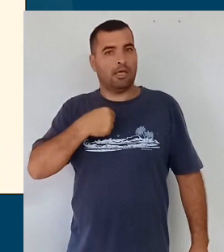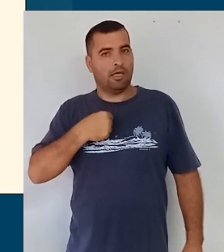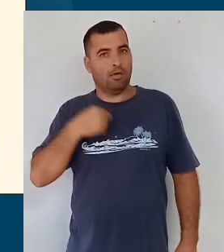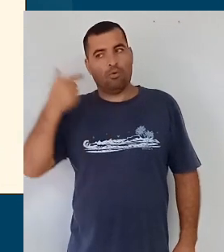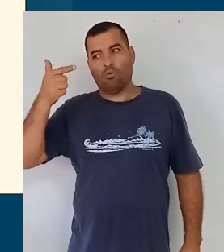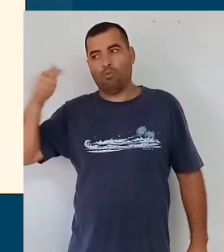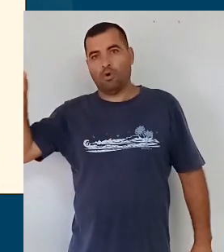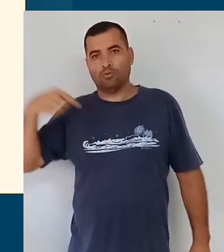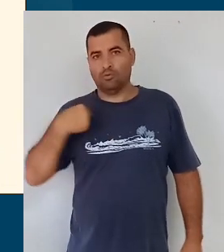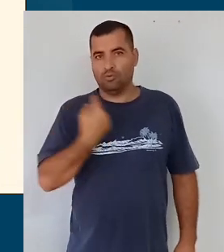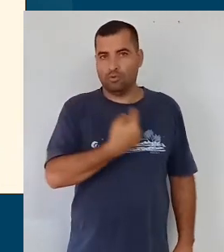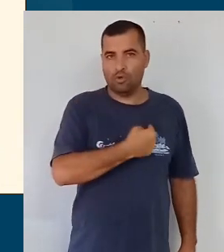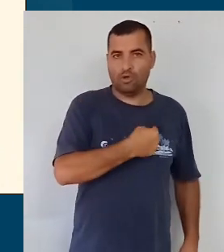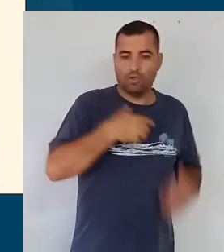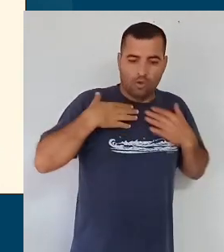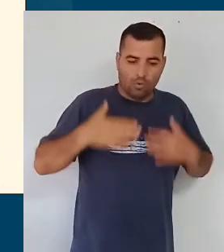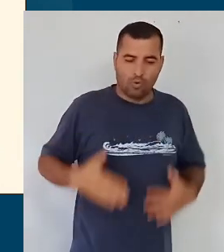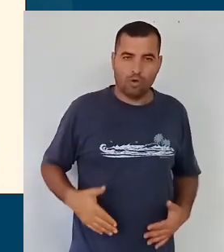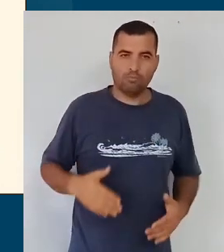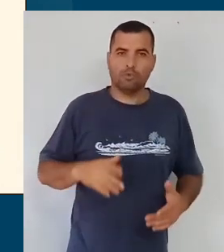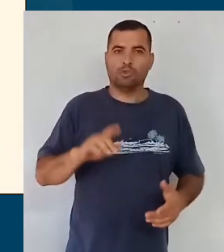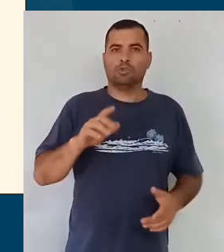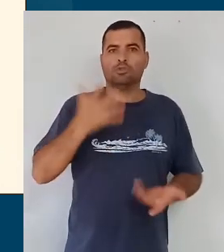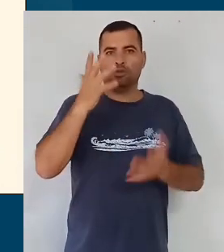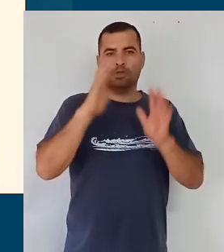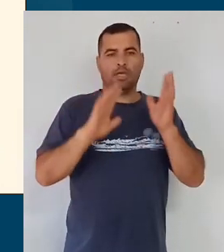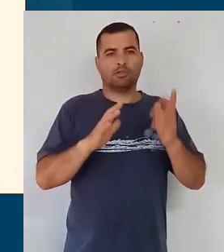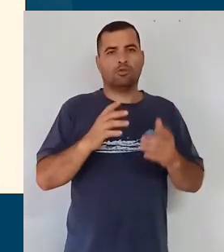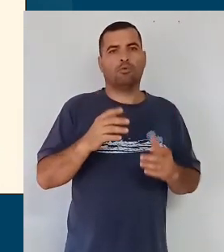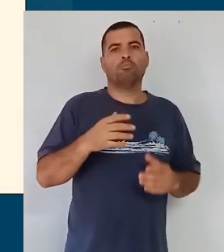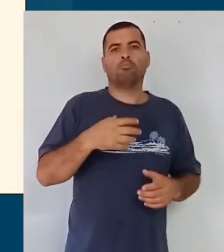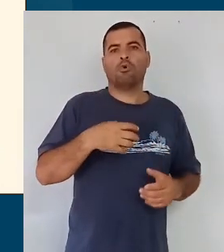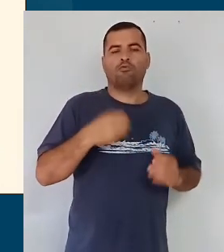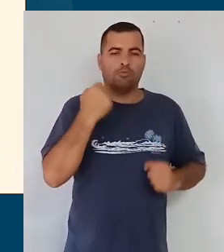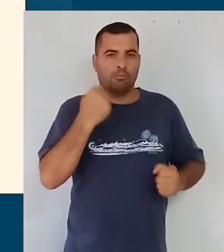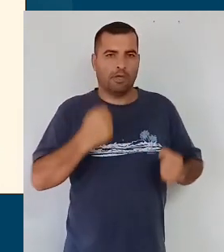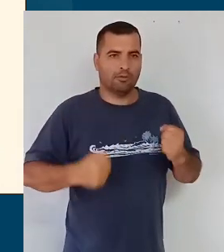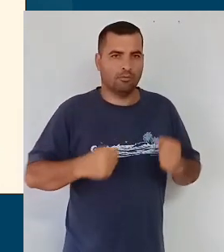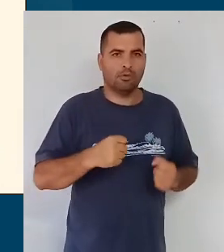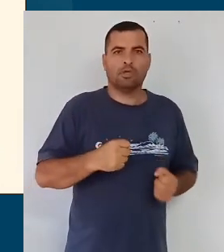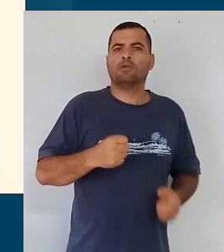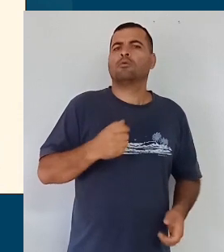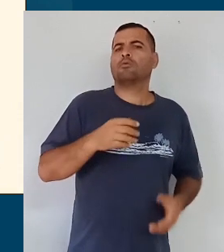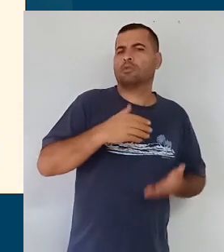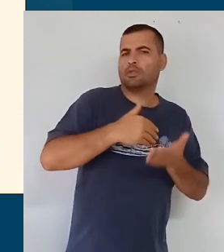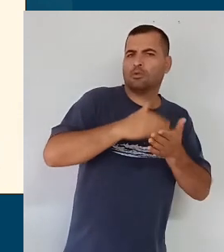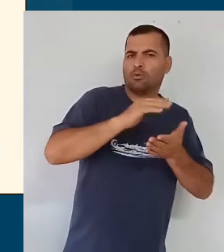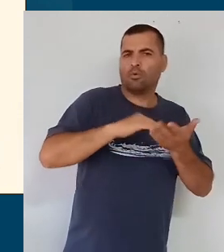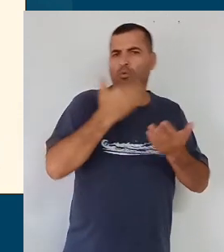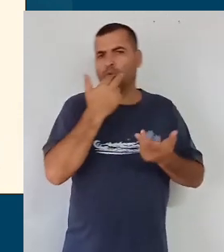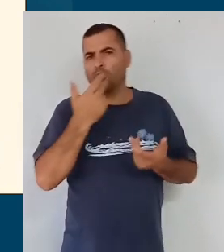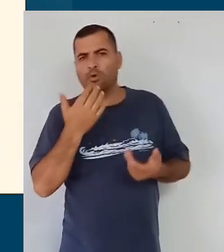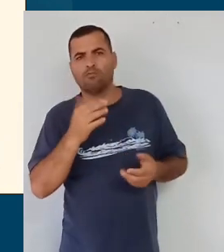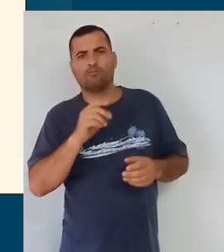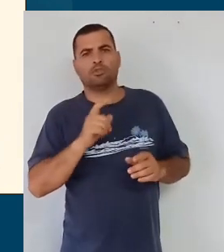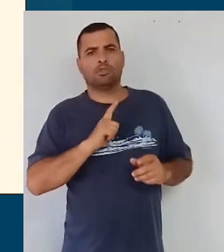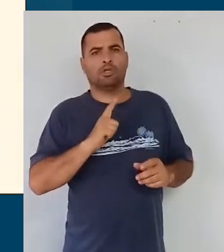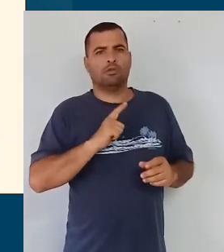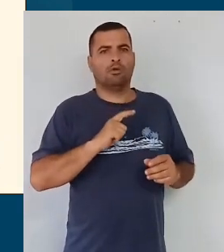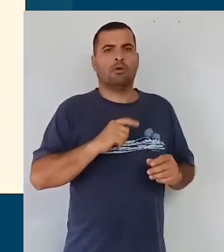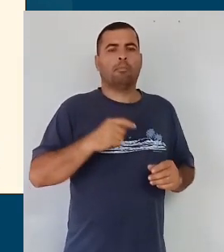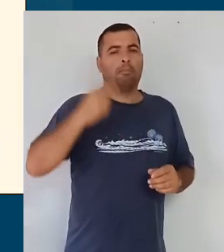outro e nós, o corpo, os gestos e movimentos, os traços, sons, cores e formas, a escuta, fala,